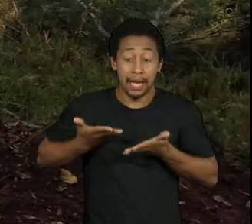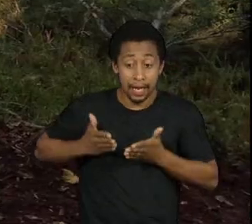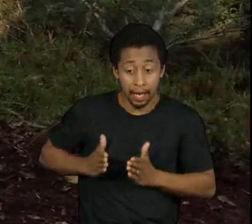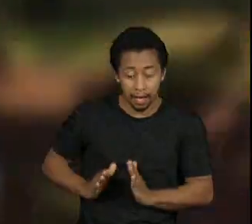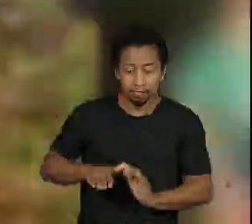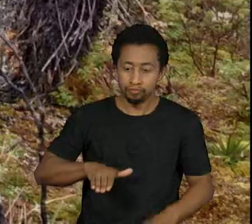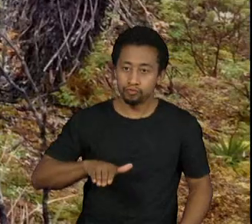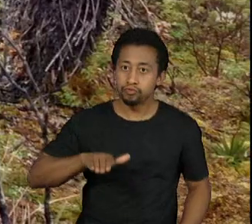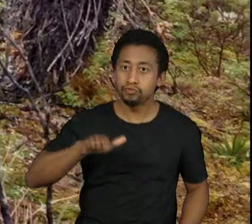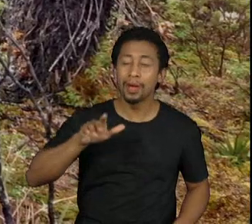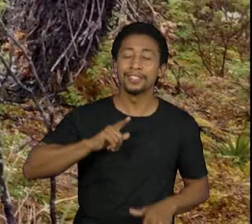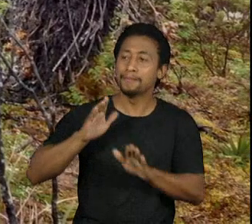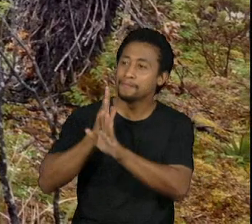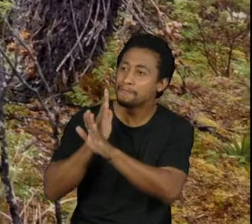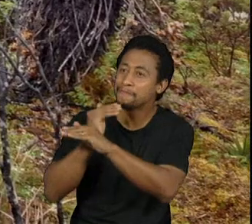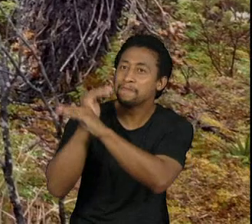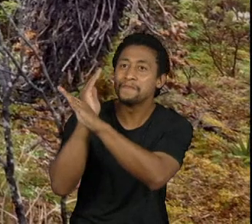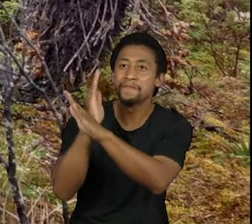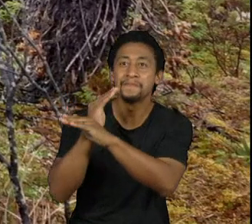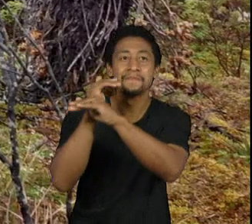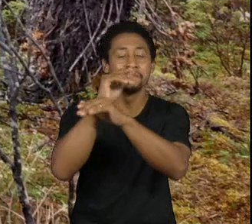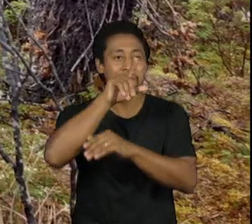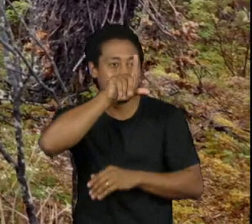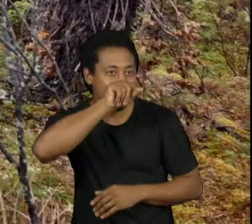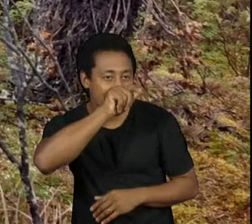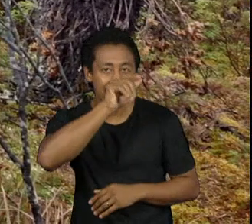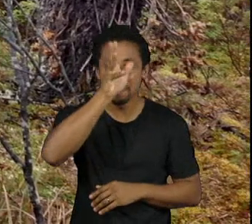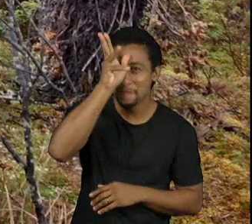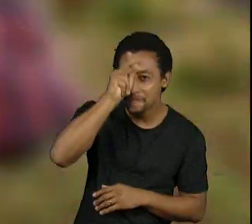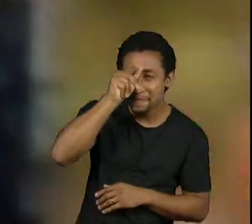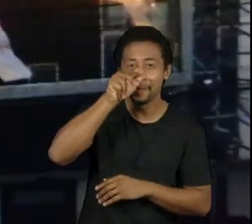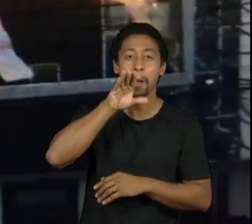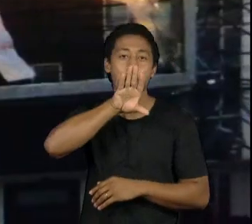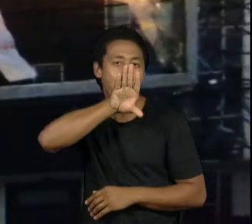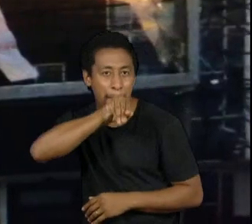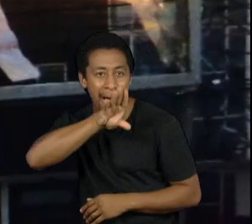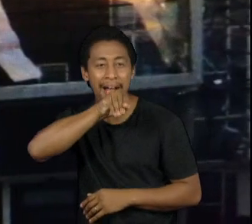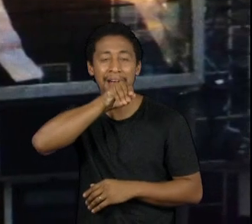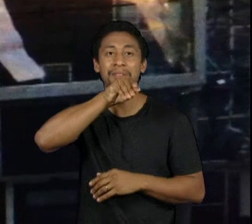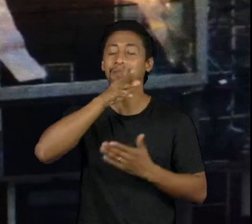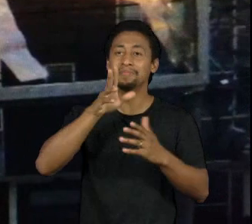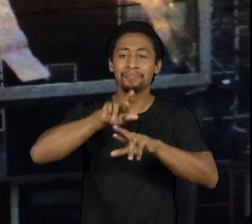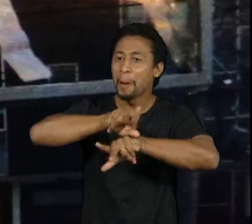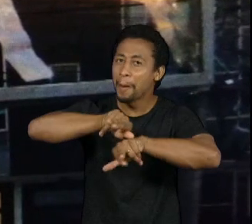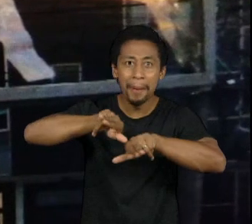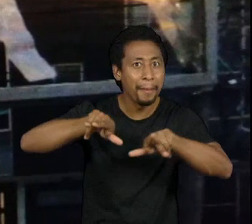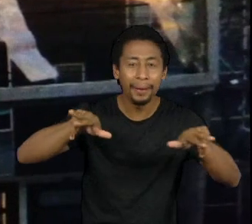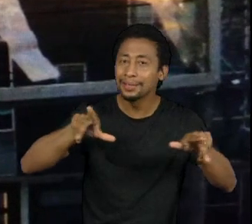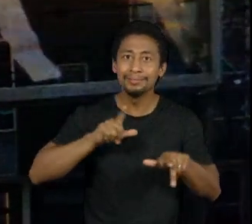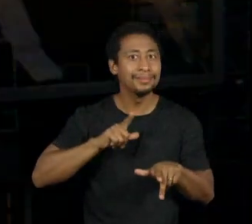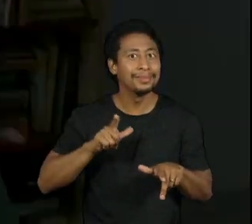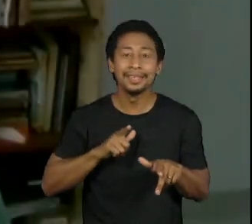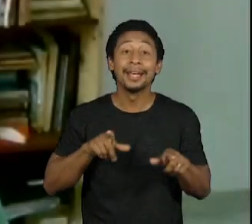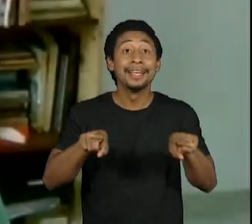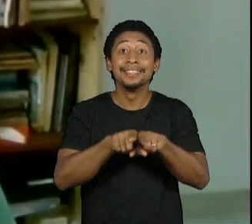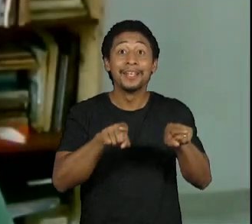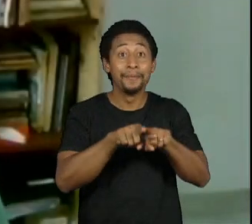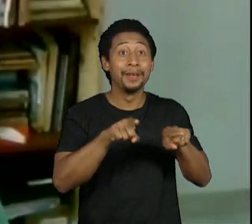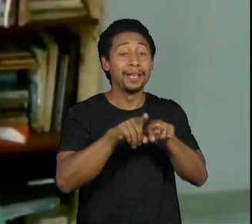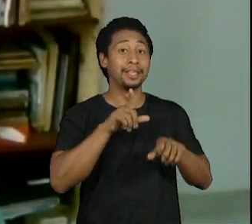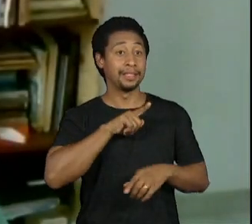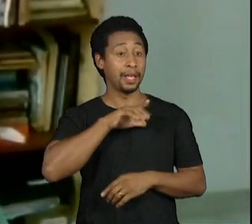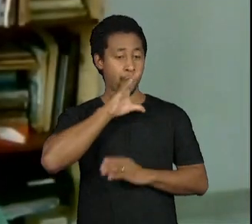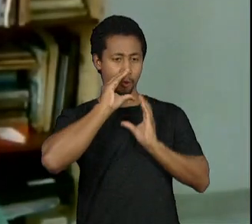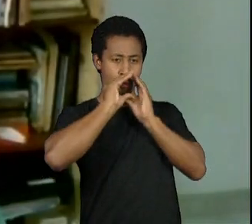aves, galinhas, patos, perus. Por ali, há milhões de pássaros e uma espécie endêmica de tucano.